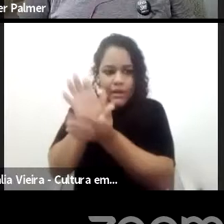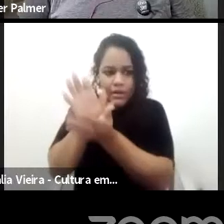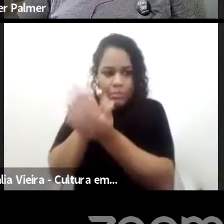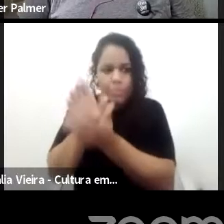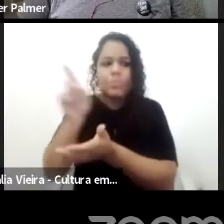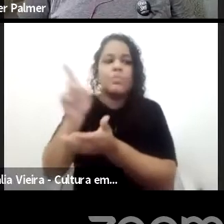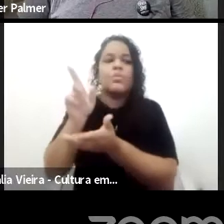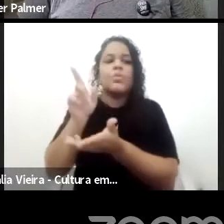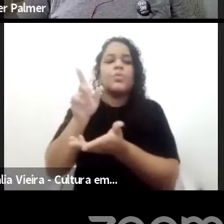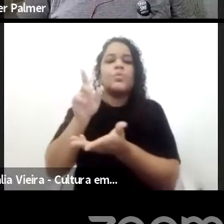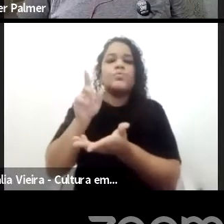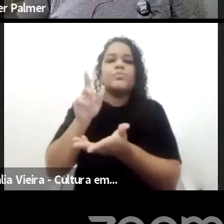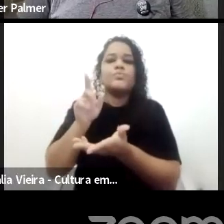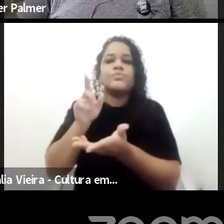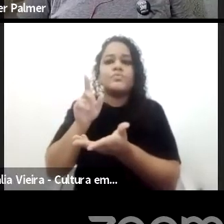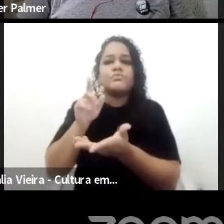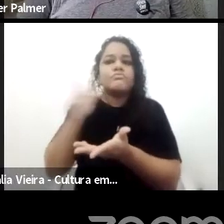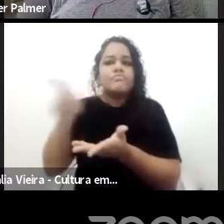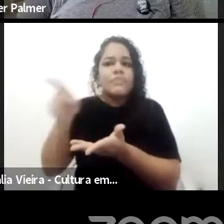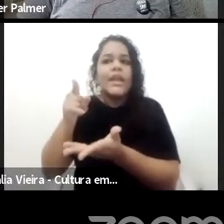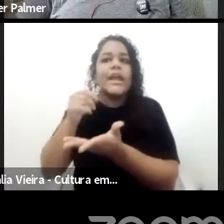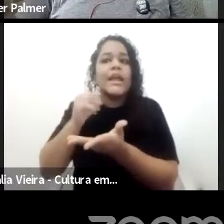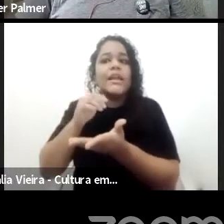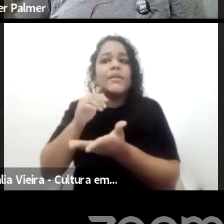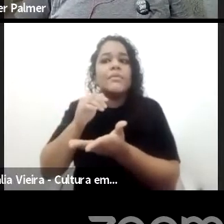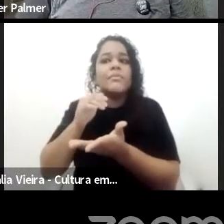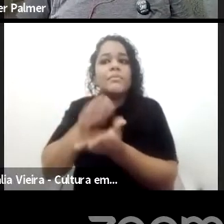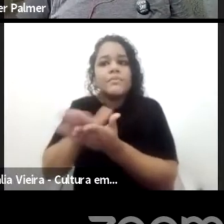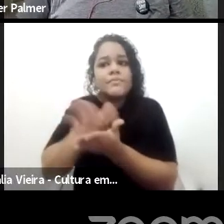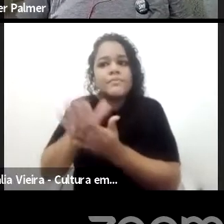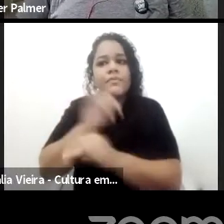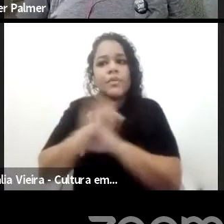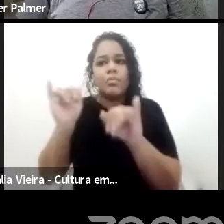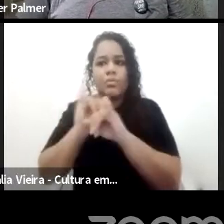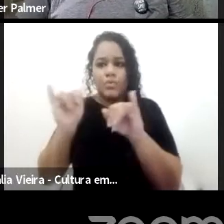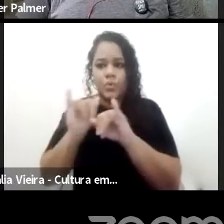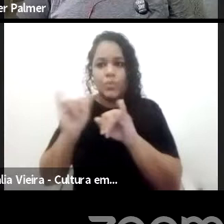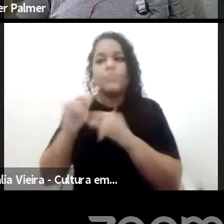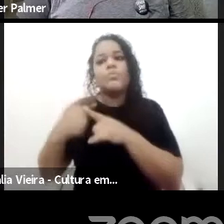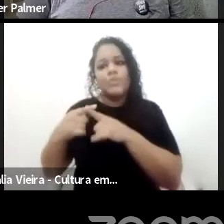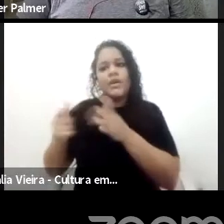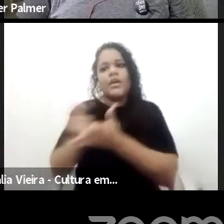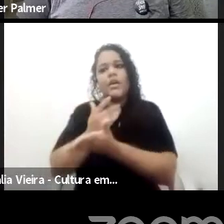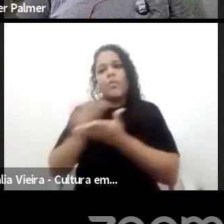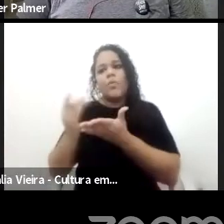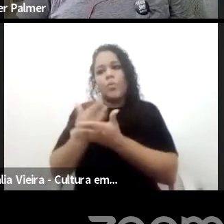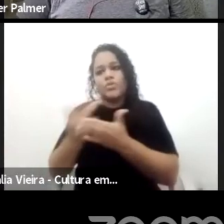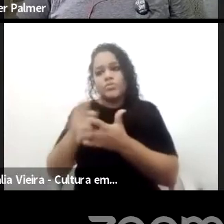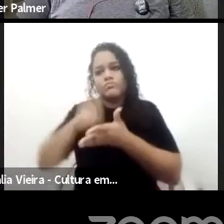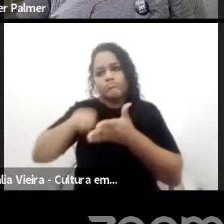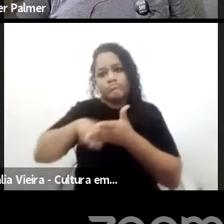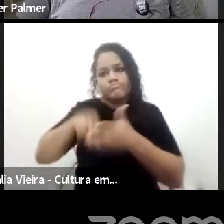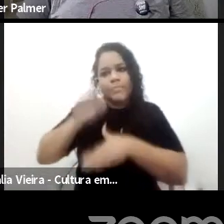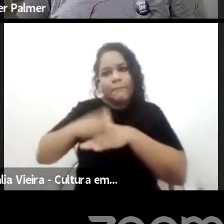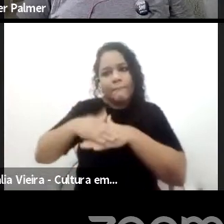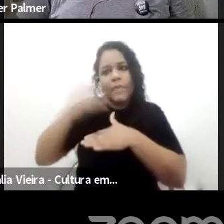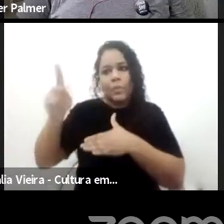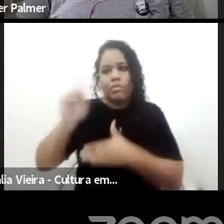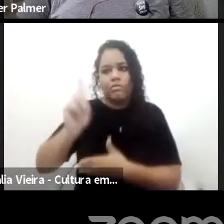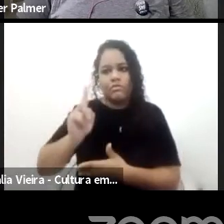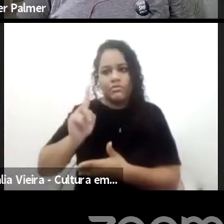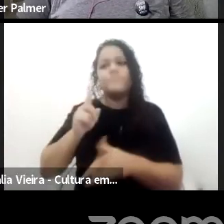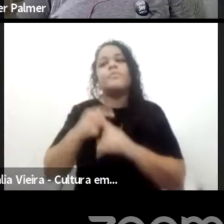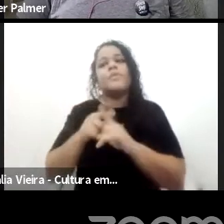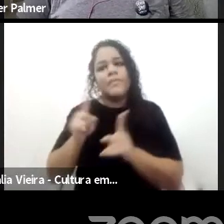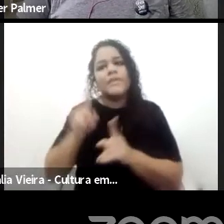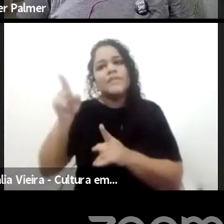ele, vamos dizer assim, vai publicar, existem algumas instruções que não foi ele quem escreveu, mas ele vai se preocupar em publicar, em